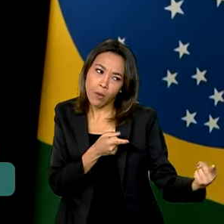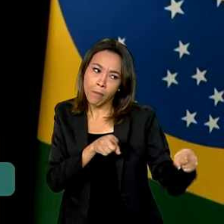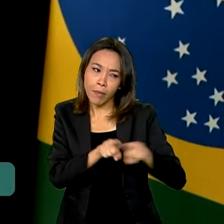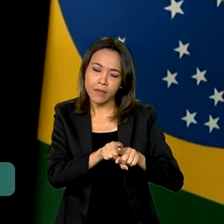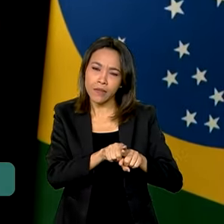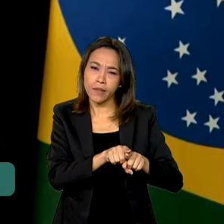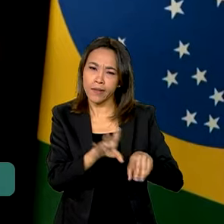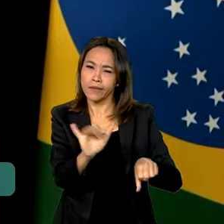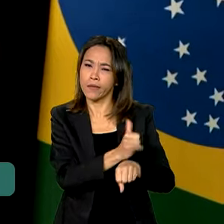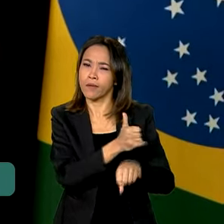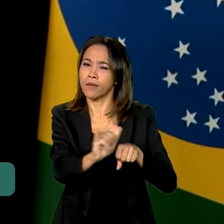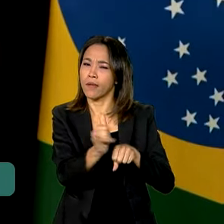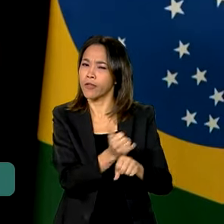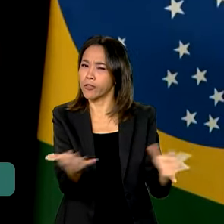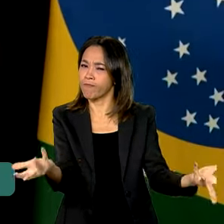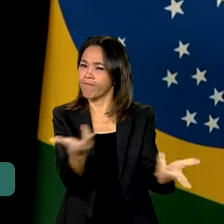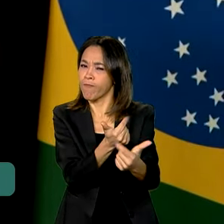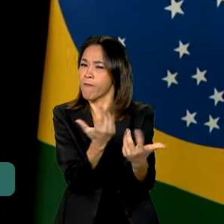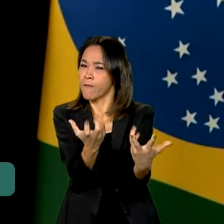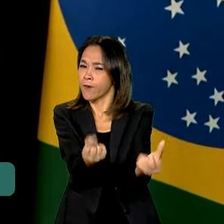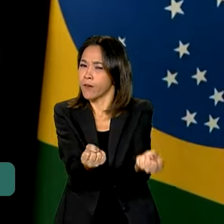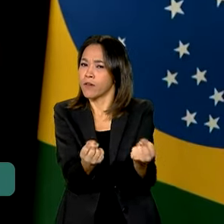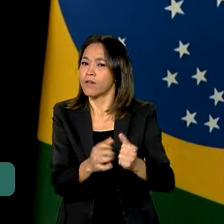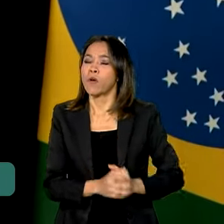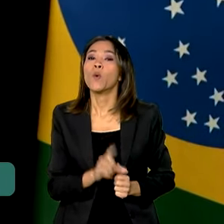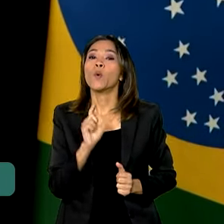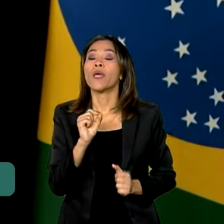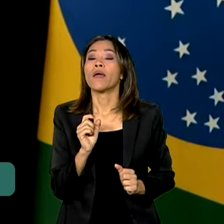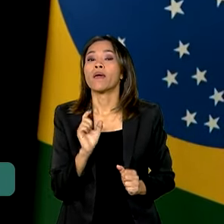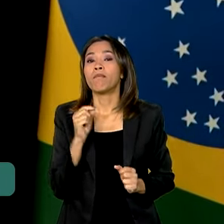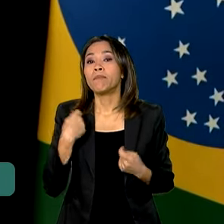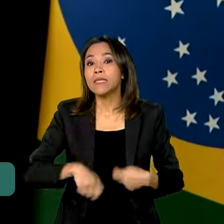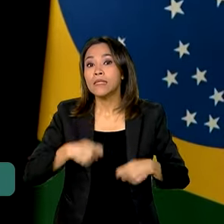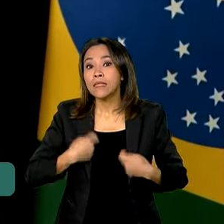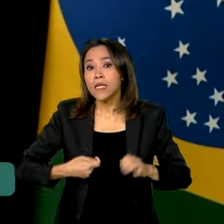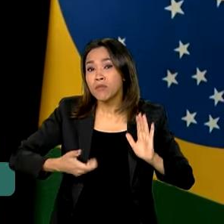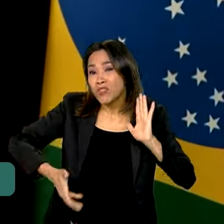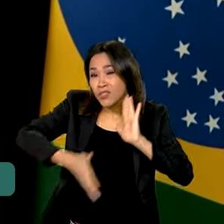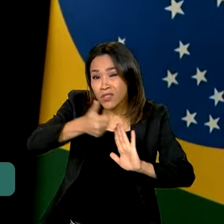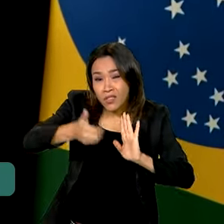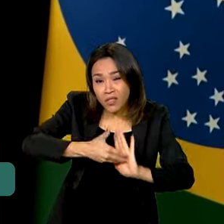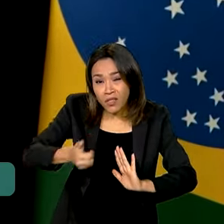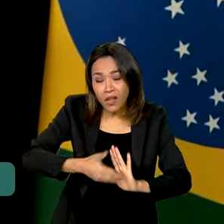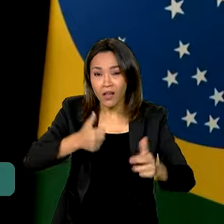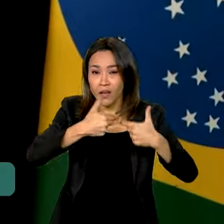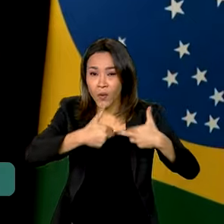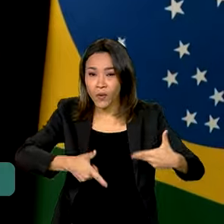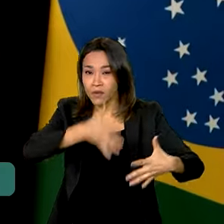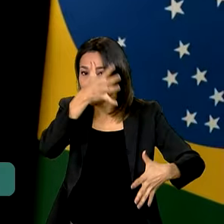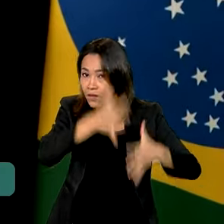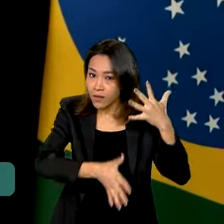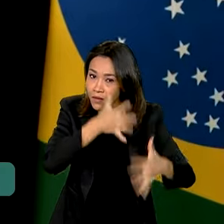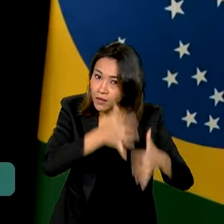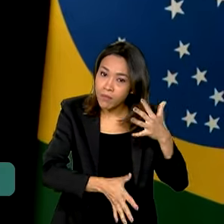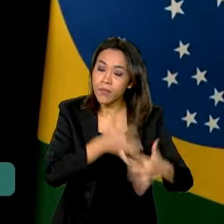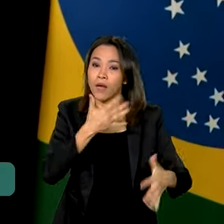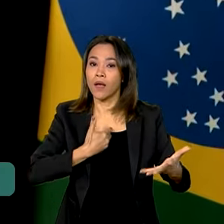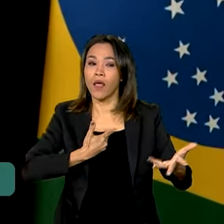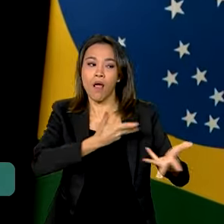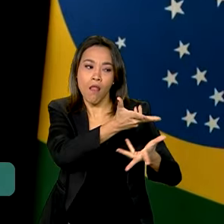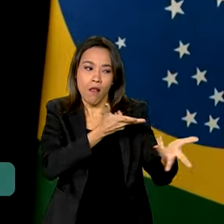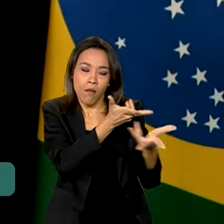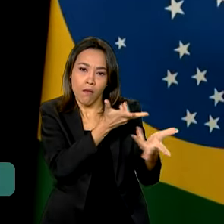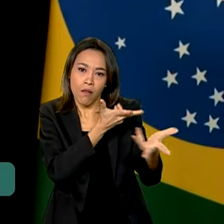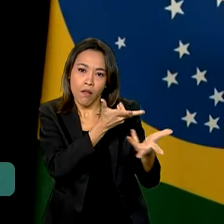estratégica extraordinária, é que nós precisamos tirar todos os entraves que atrapalham a relação